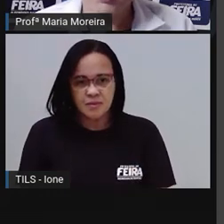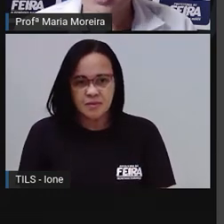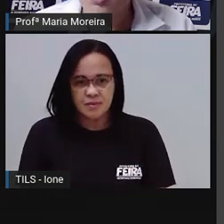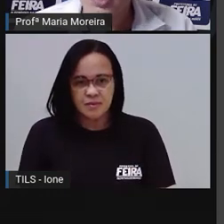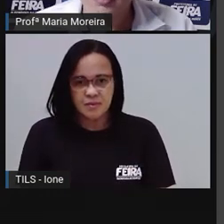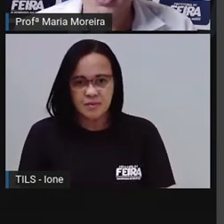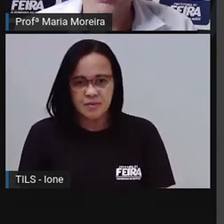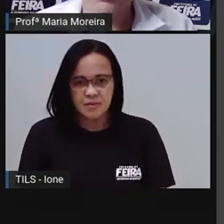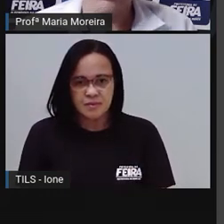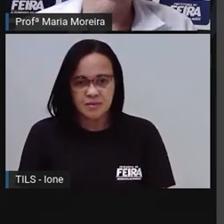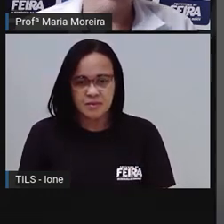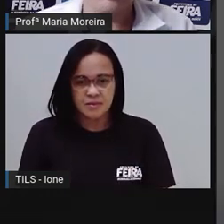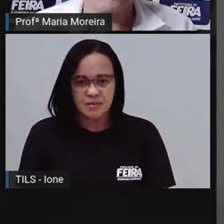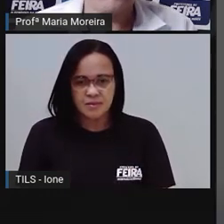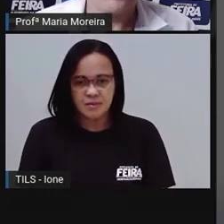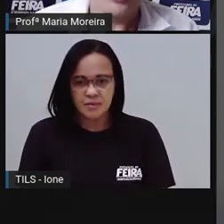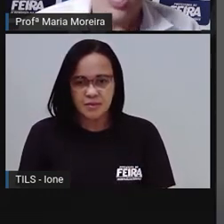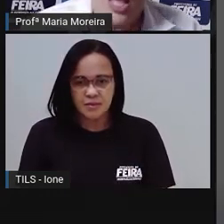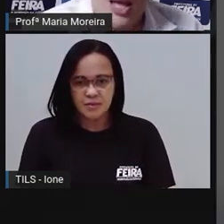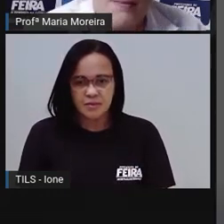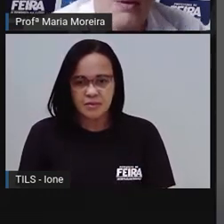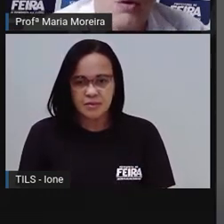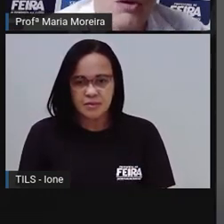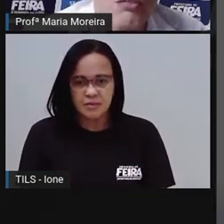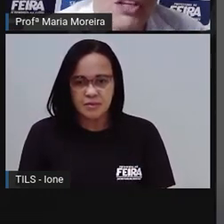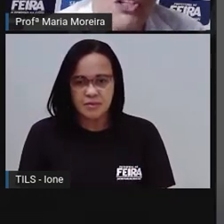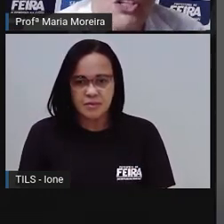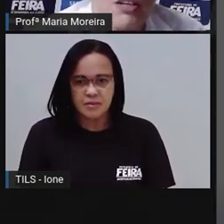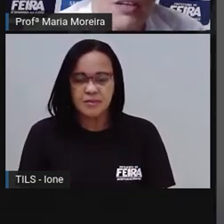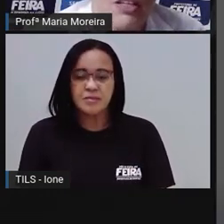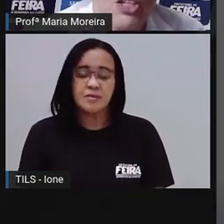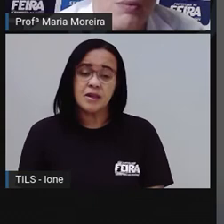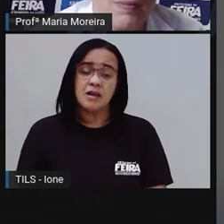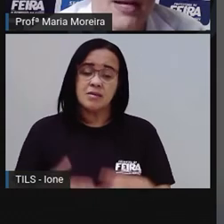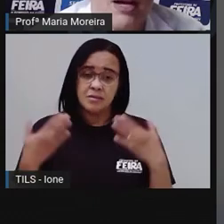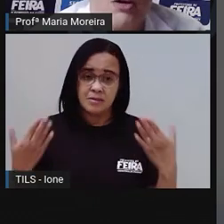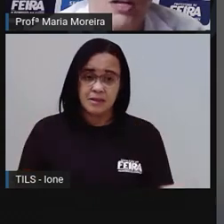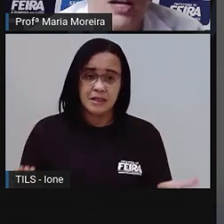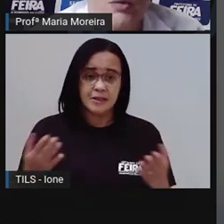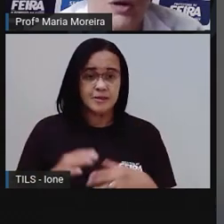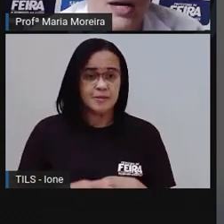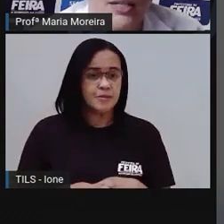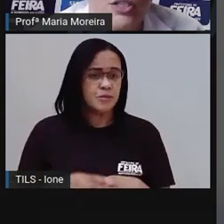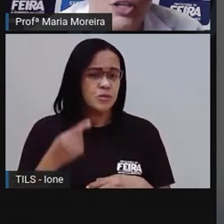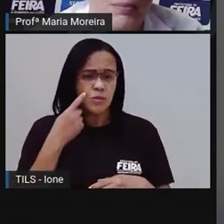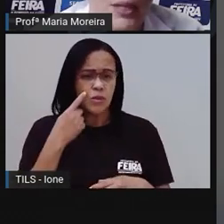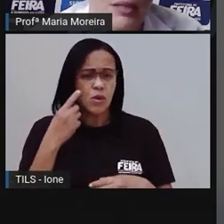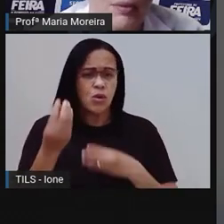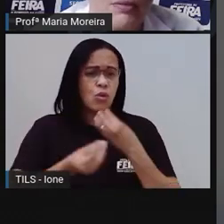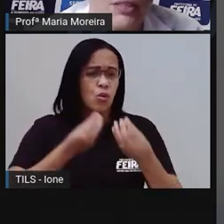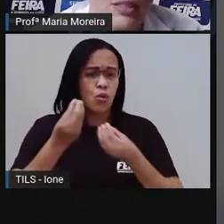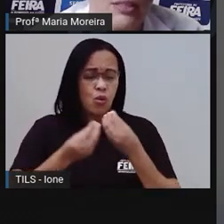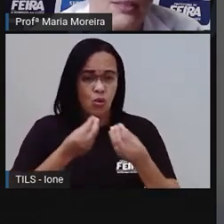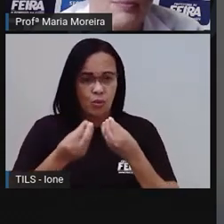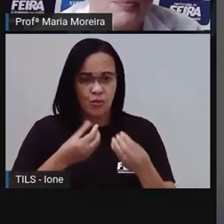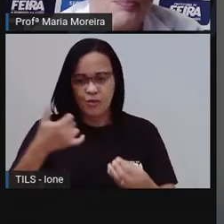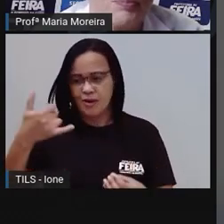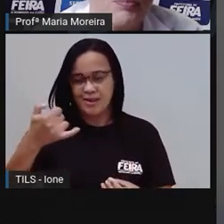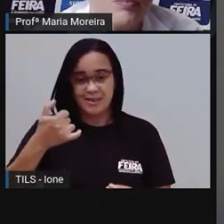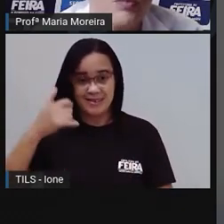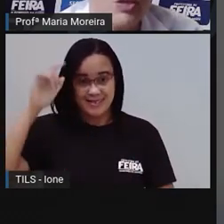Dá tempo tranquilamente isso ainda aqui. Bom, o que foi que a gente teve aqui? Deixa eu pegar agora a canetinha preta pra vocês.